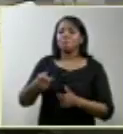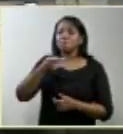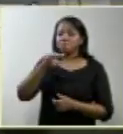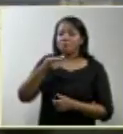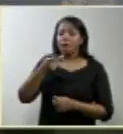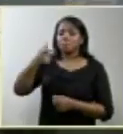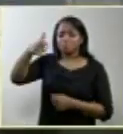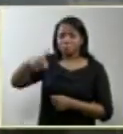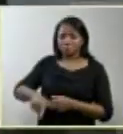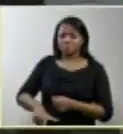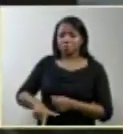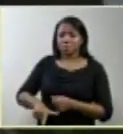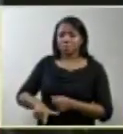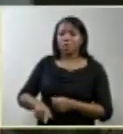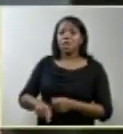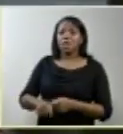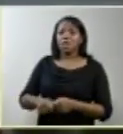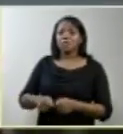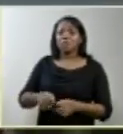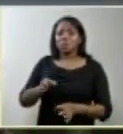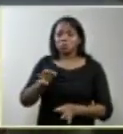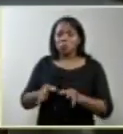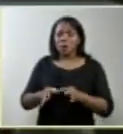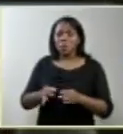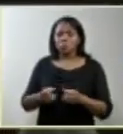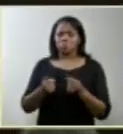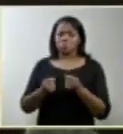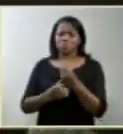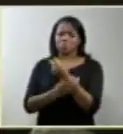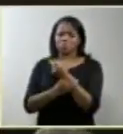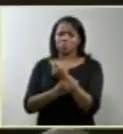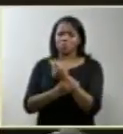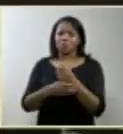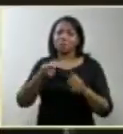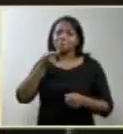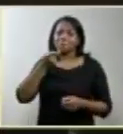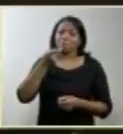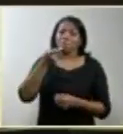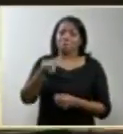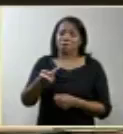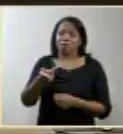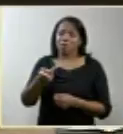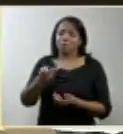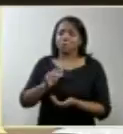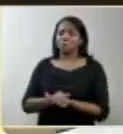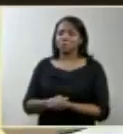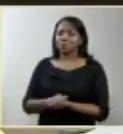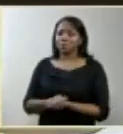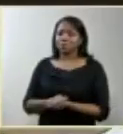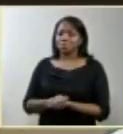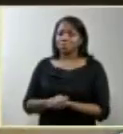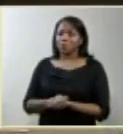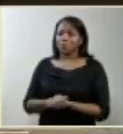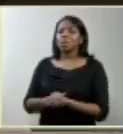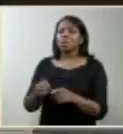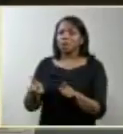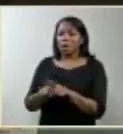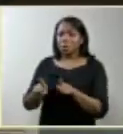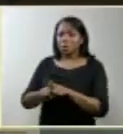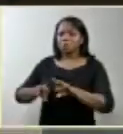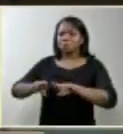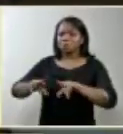que julgamento seguro é aquele que dispõe das várias